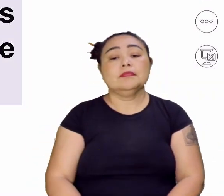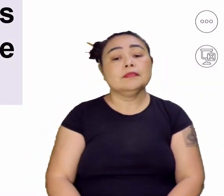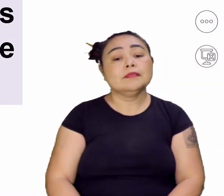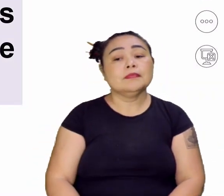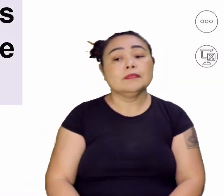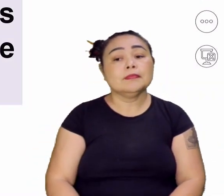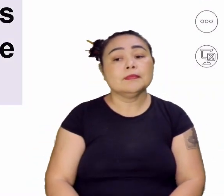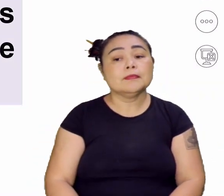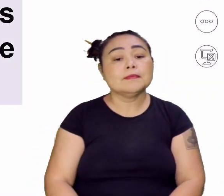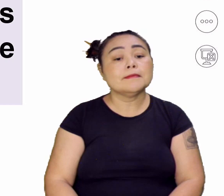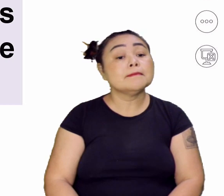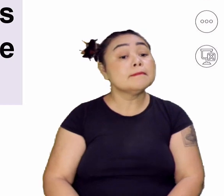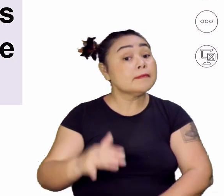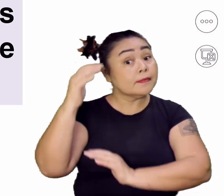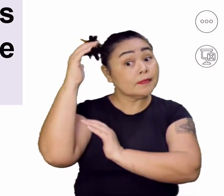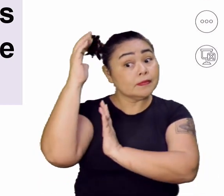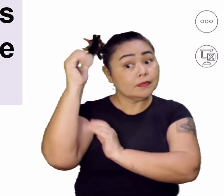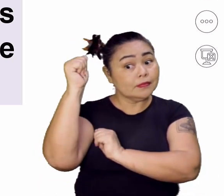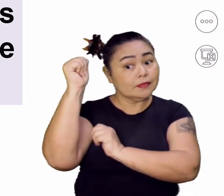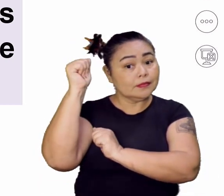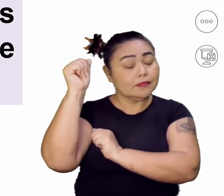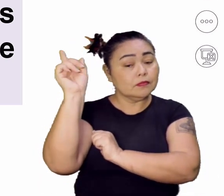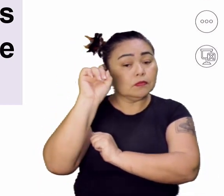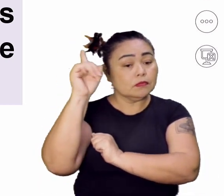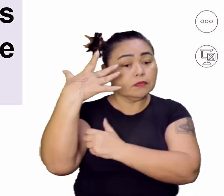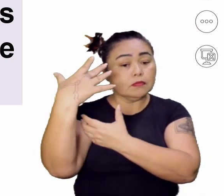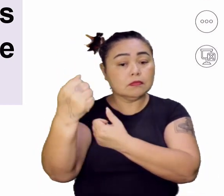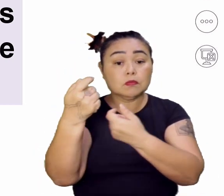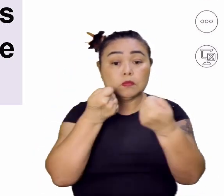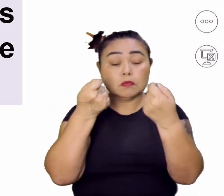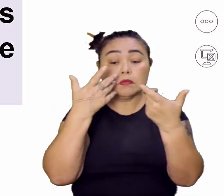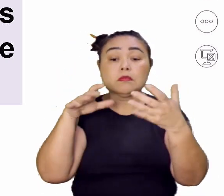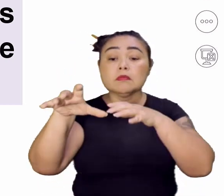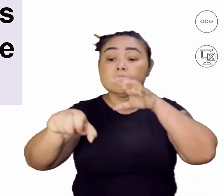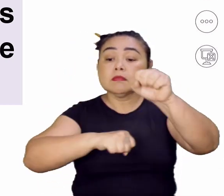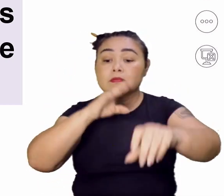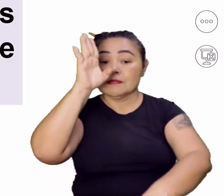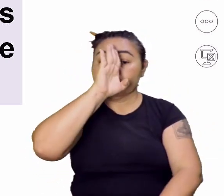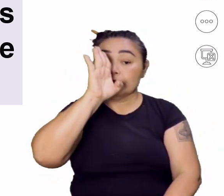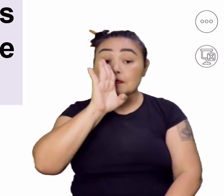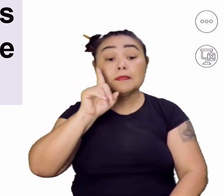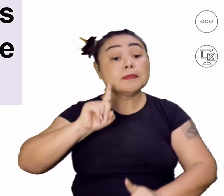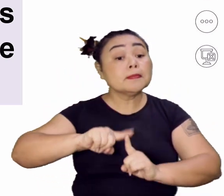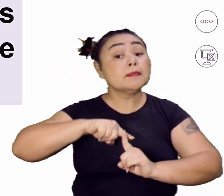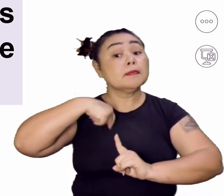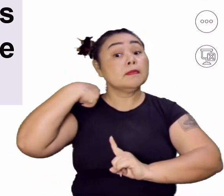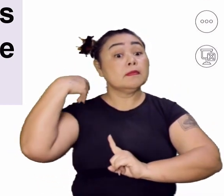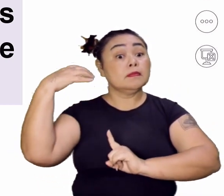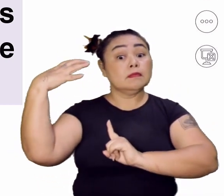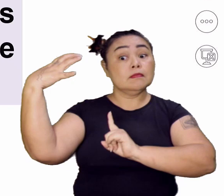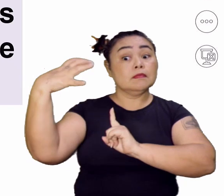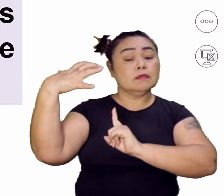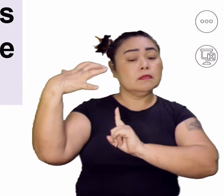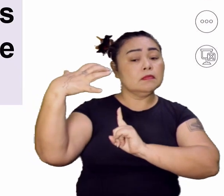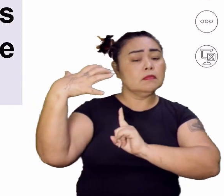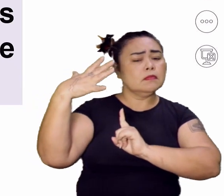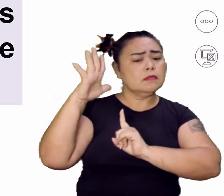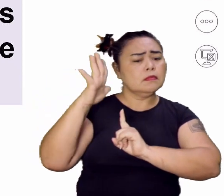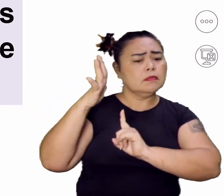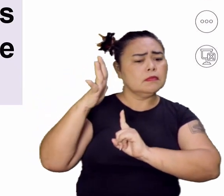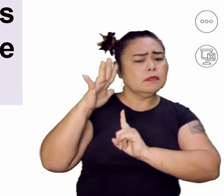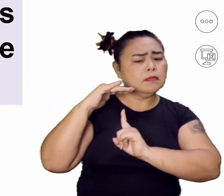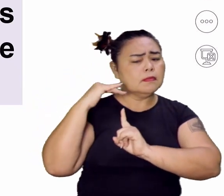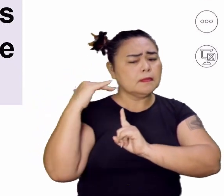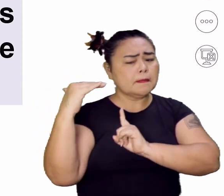A Espanha não assumiu o controle da colônia brasileira, mas influenciou de forma